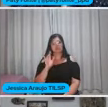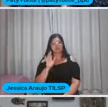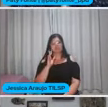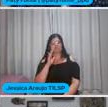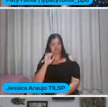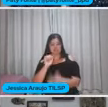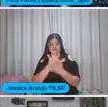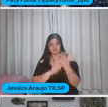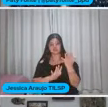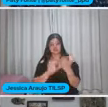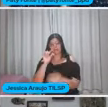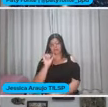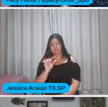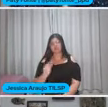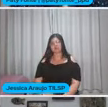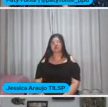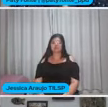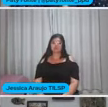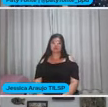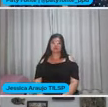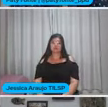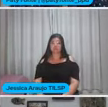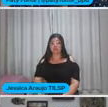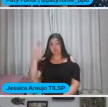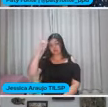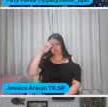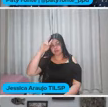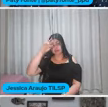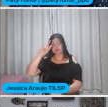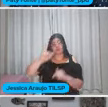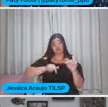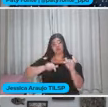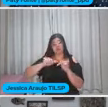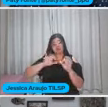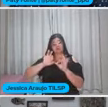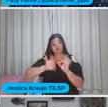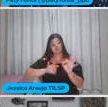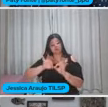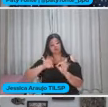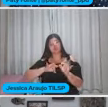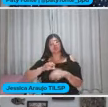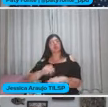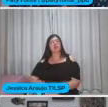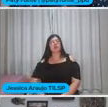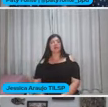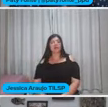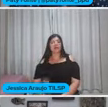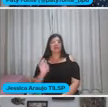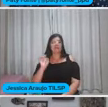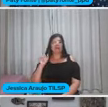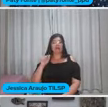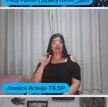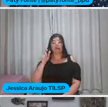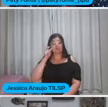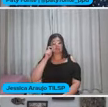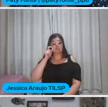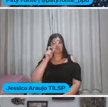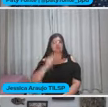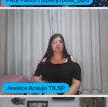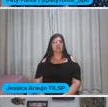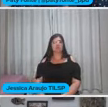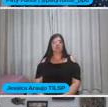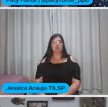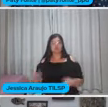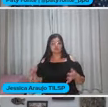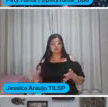atividades Então Lembrar Que o trabalho Com projetos Ele é interessante Ele